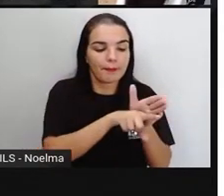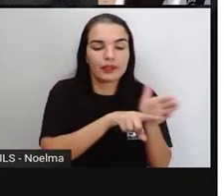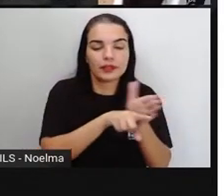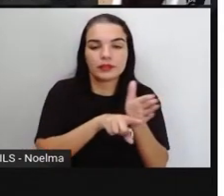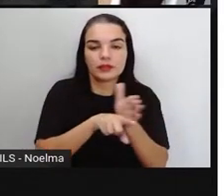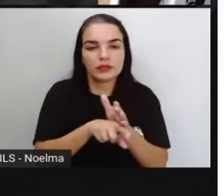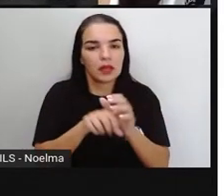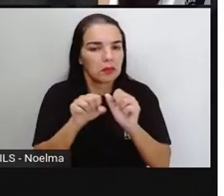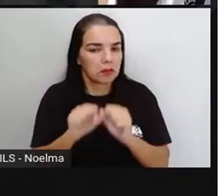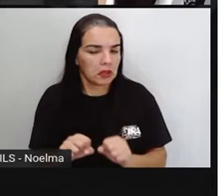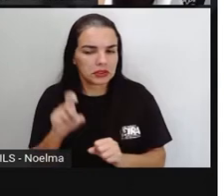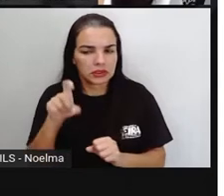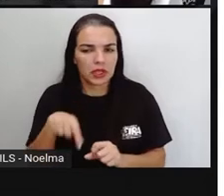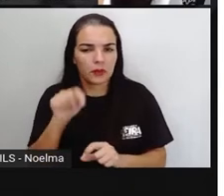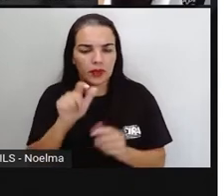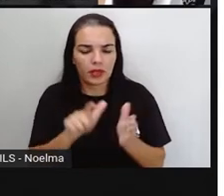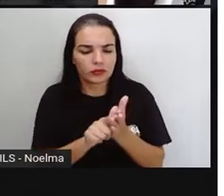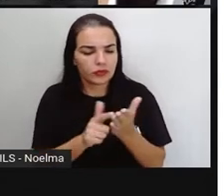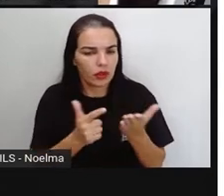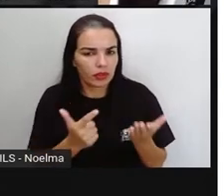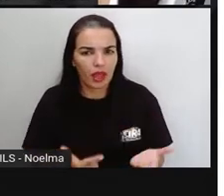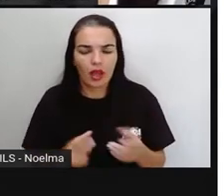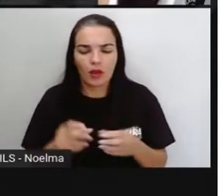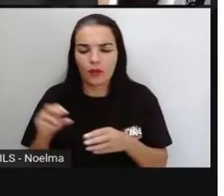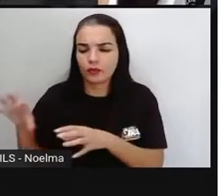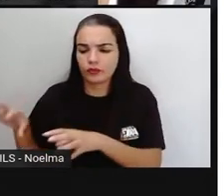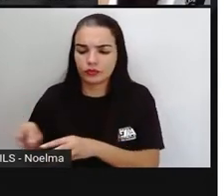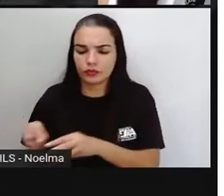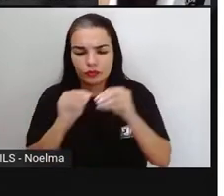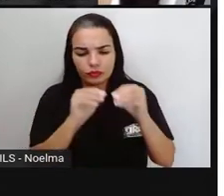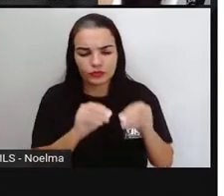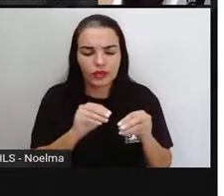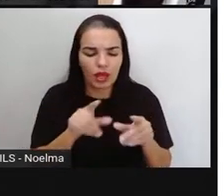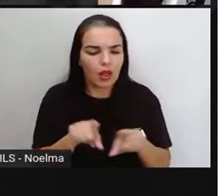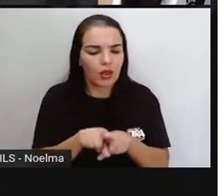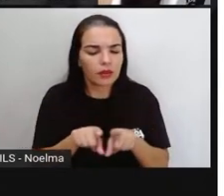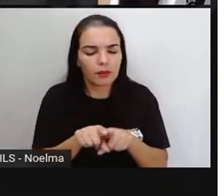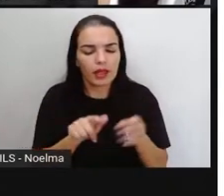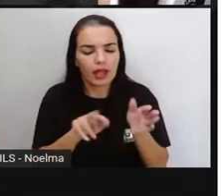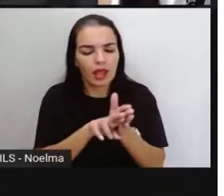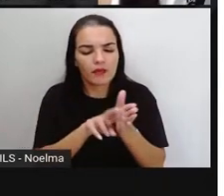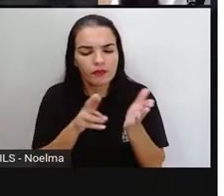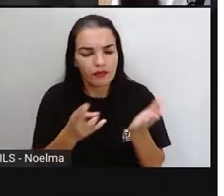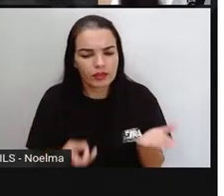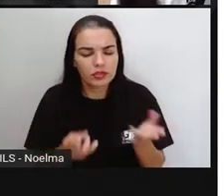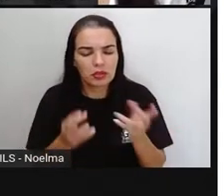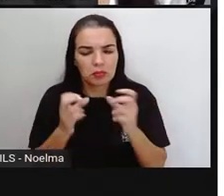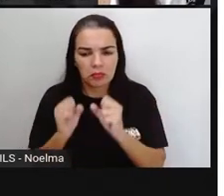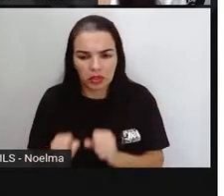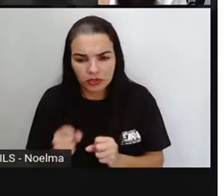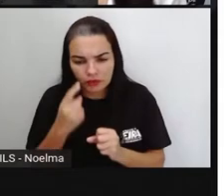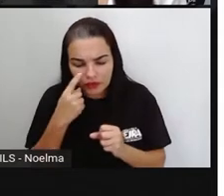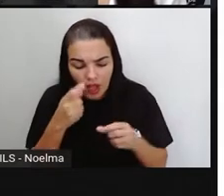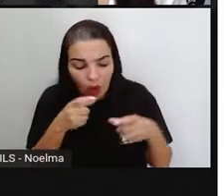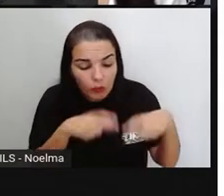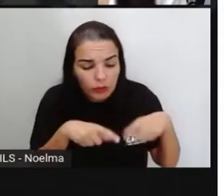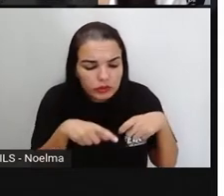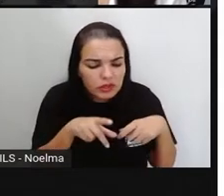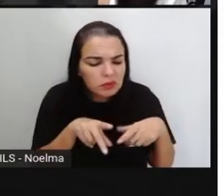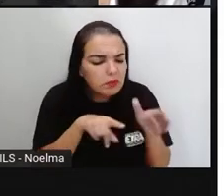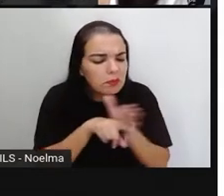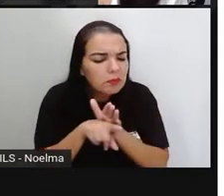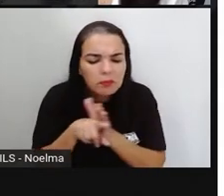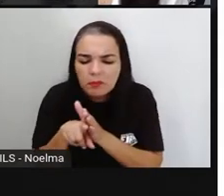notícia retirada do próprio jornal impresso, né? Ou de uma revista também, ou outros veículos aí de